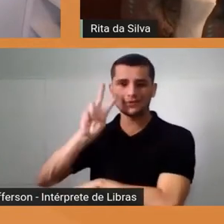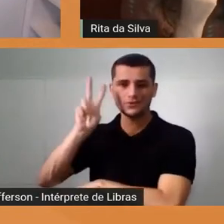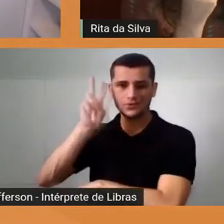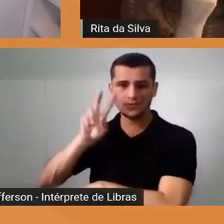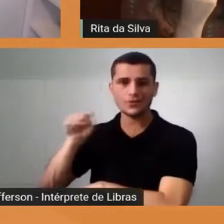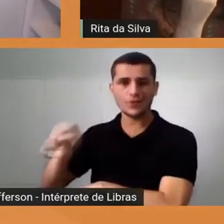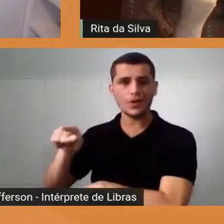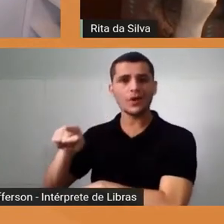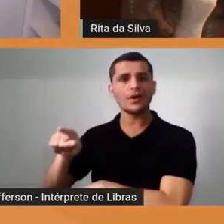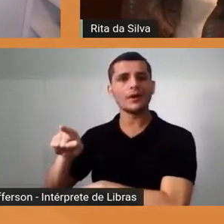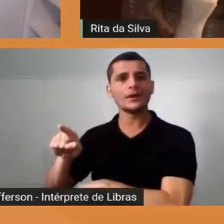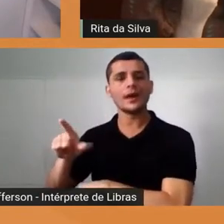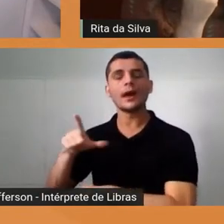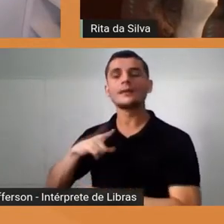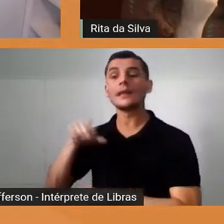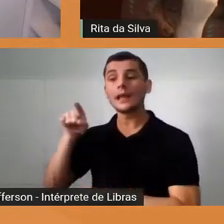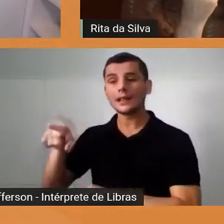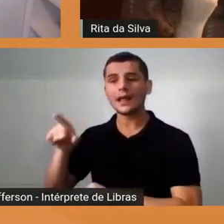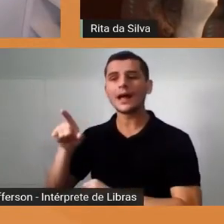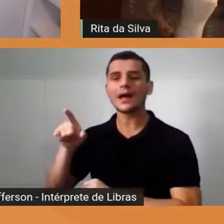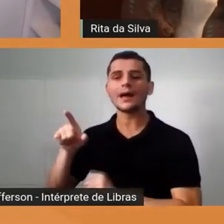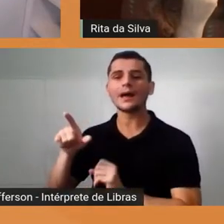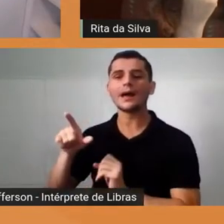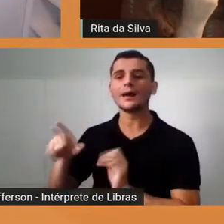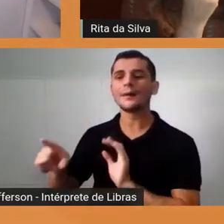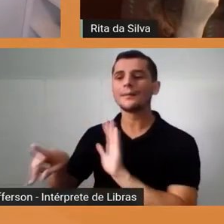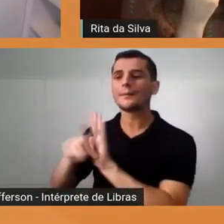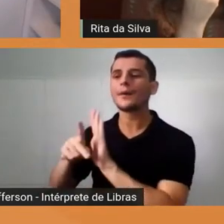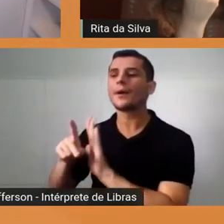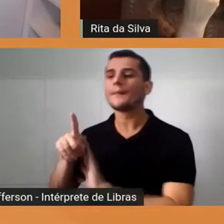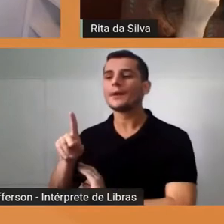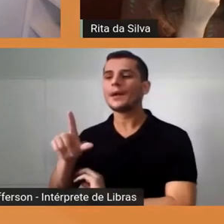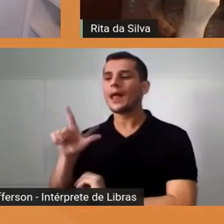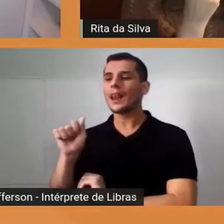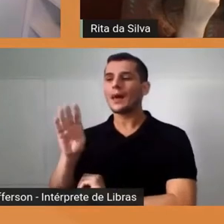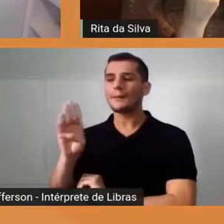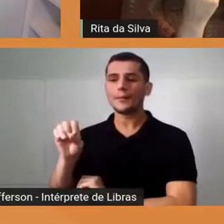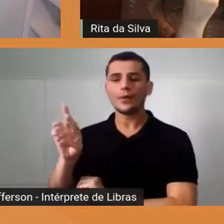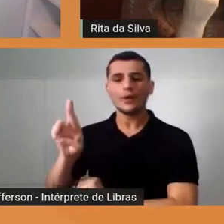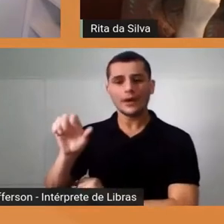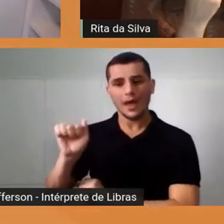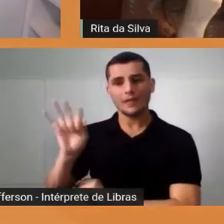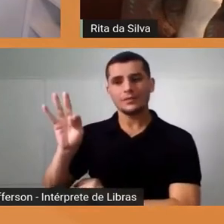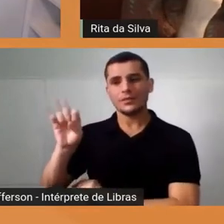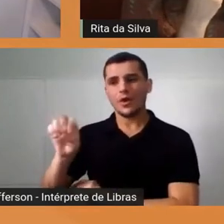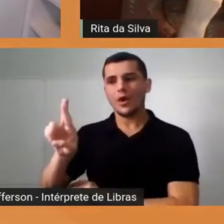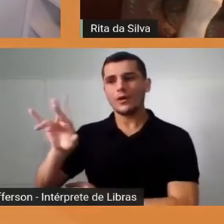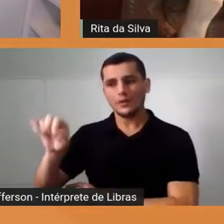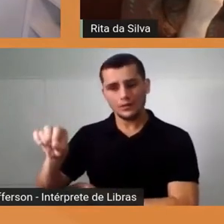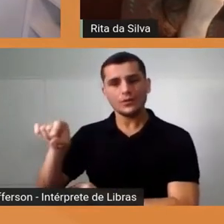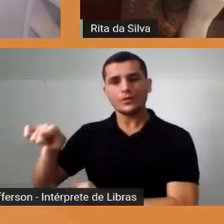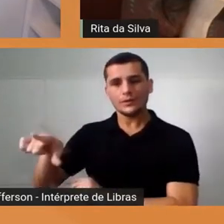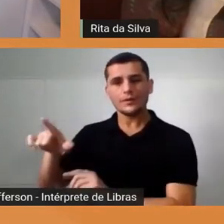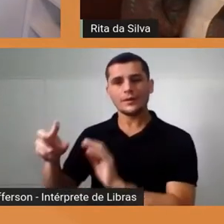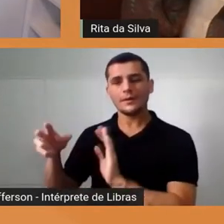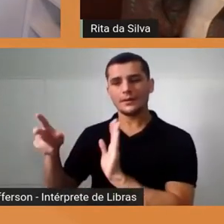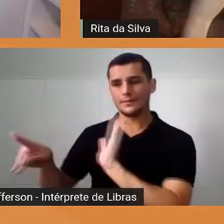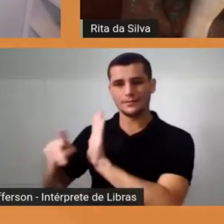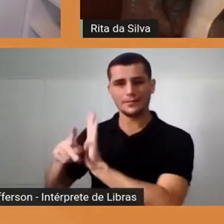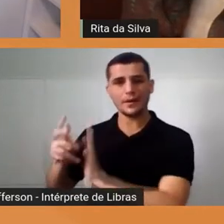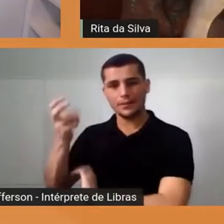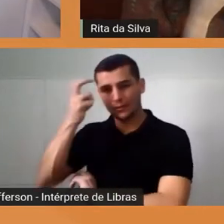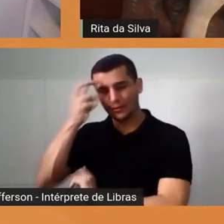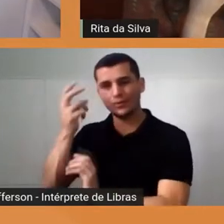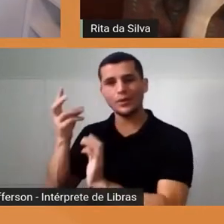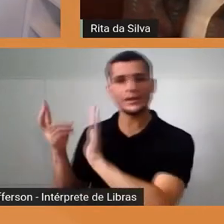o Laboratório de História Indígena, que oferta uma disciplina sobre história indígena, e aí o Labim